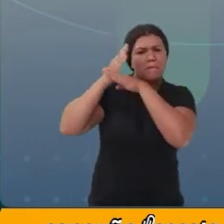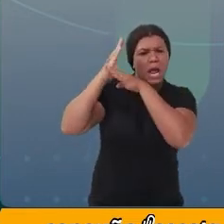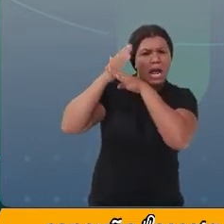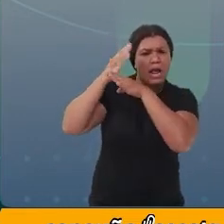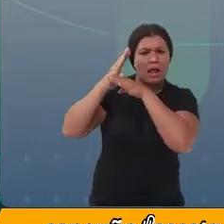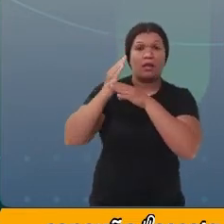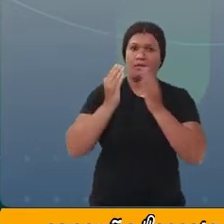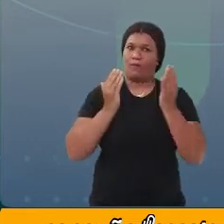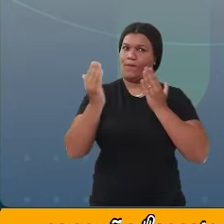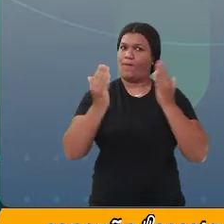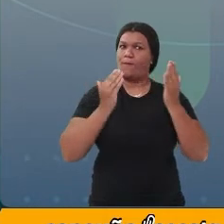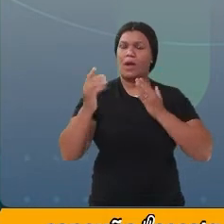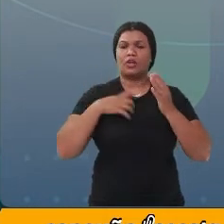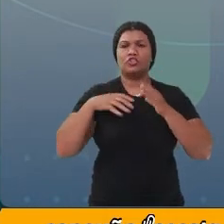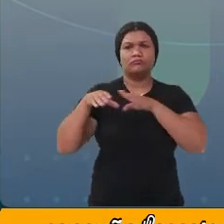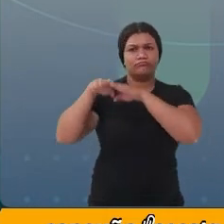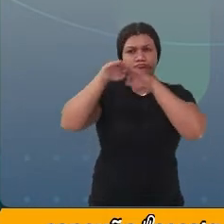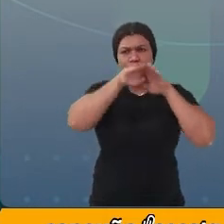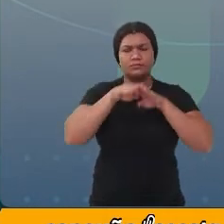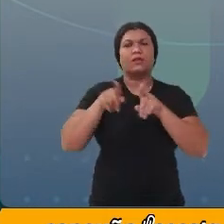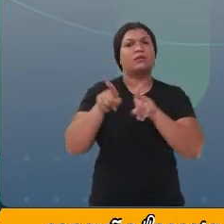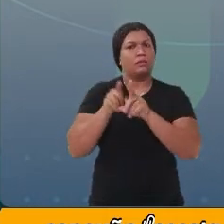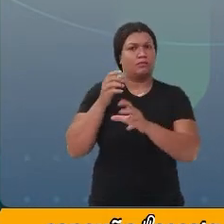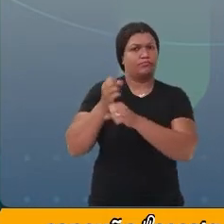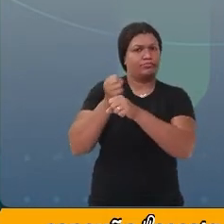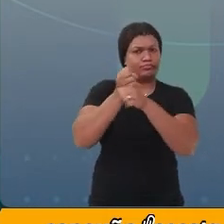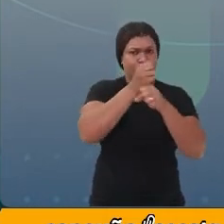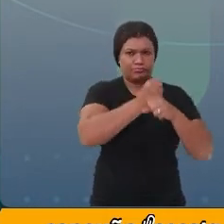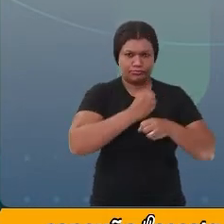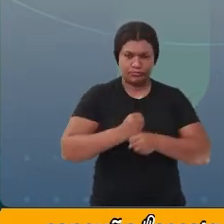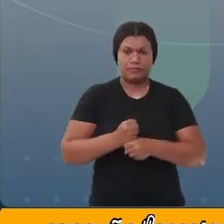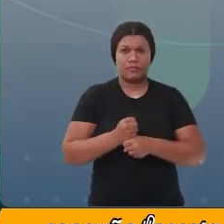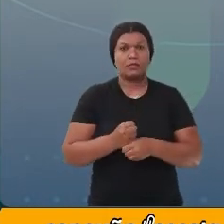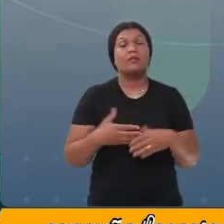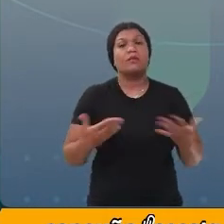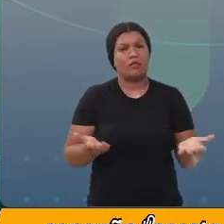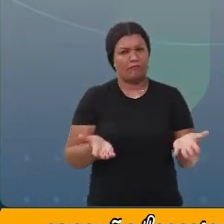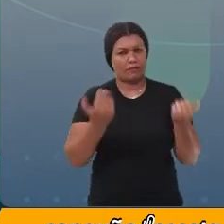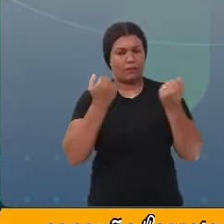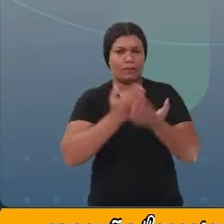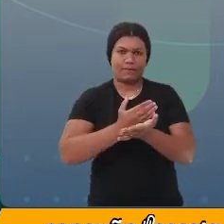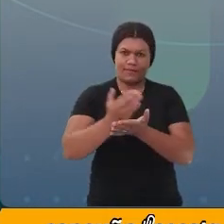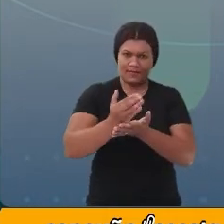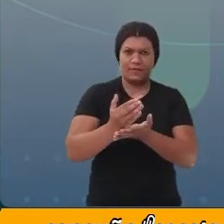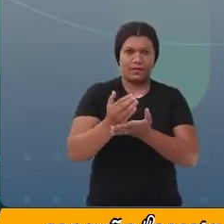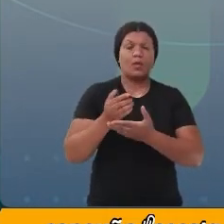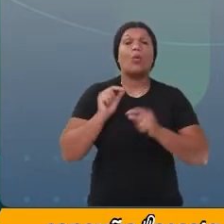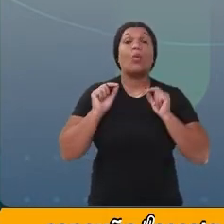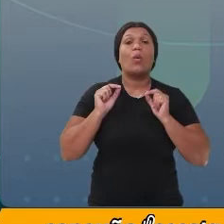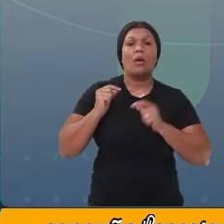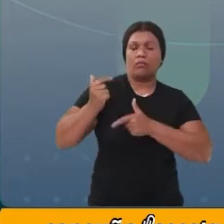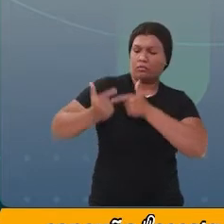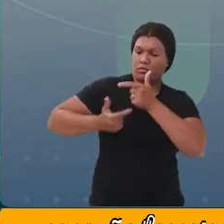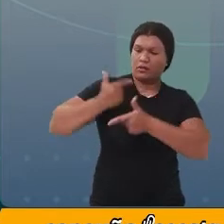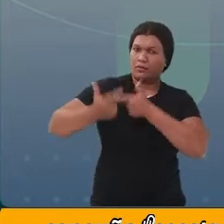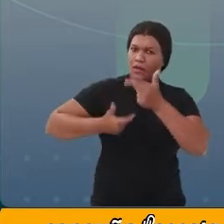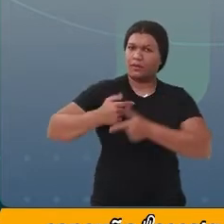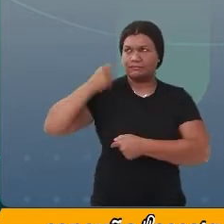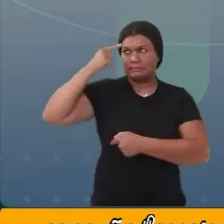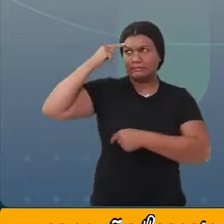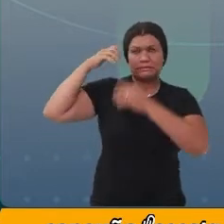padrões e calculando. E aí, vamos começar a trabalhar com o